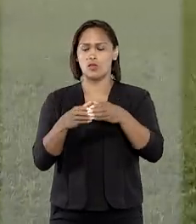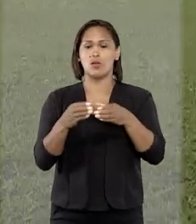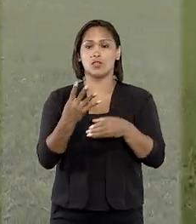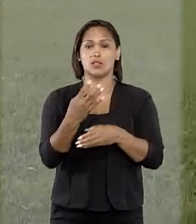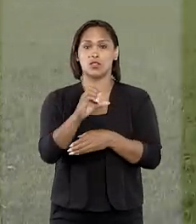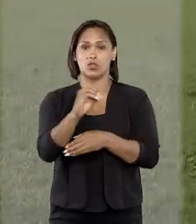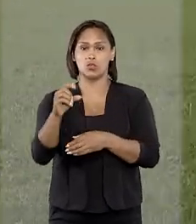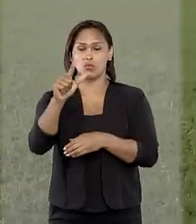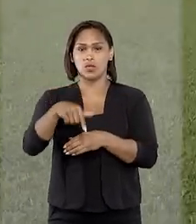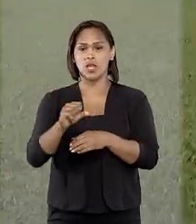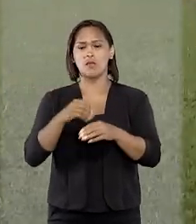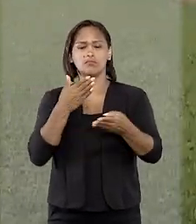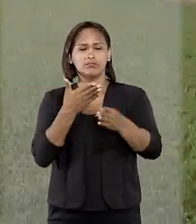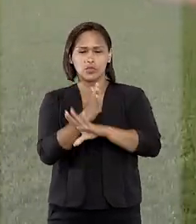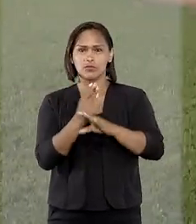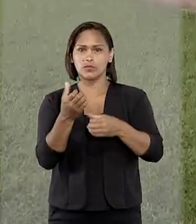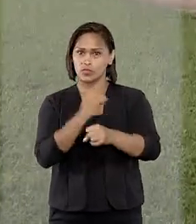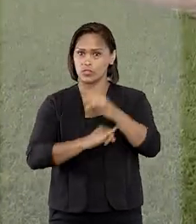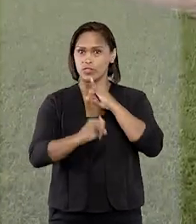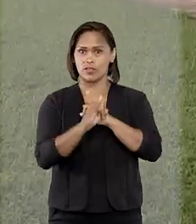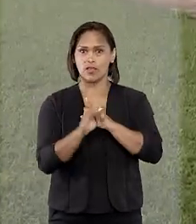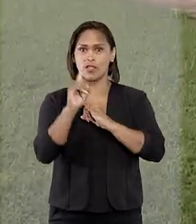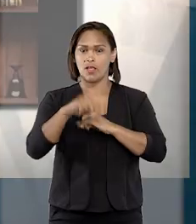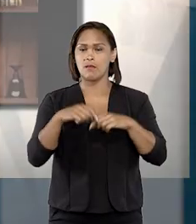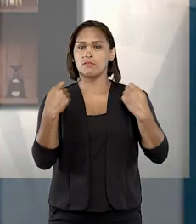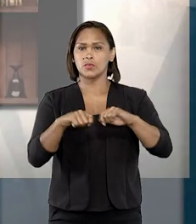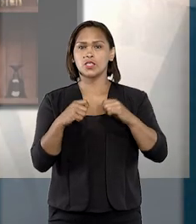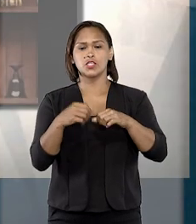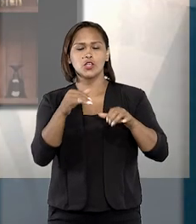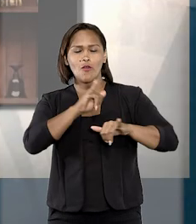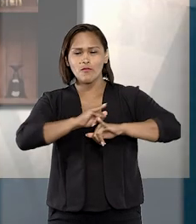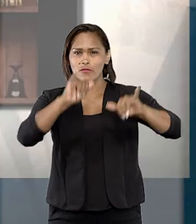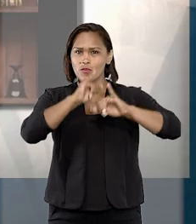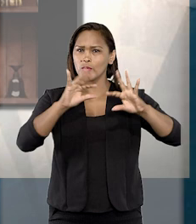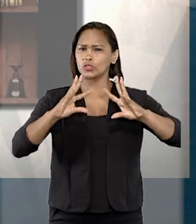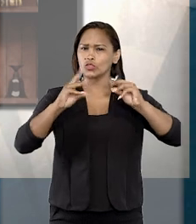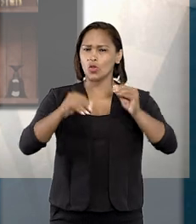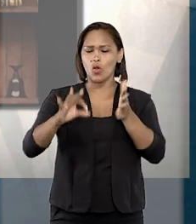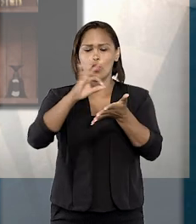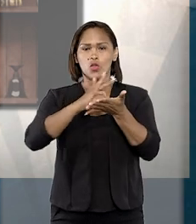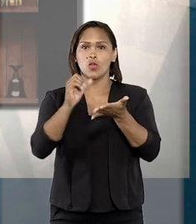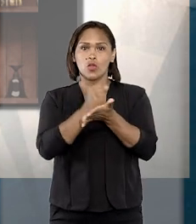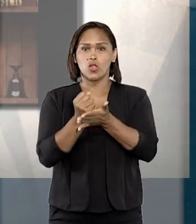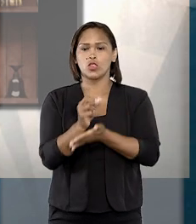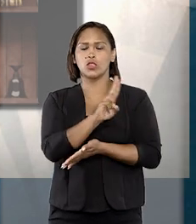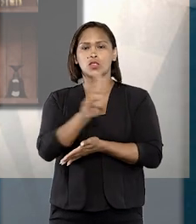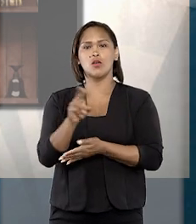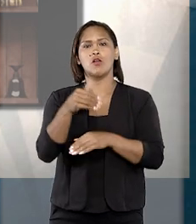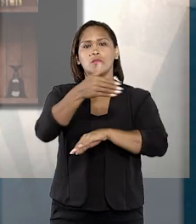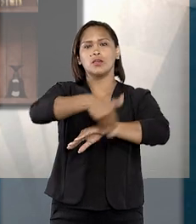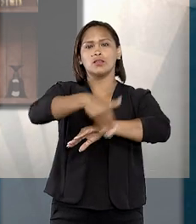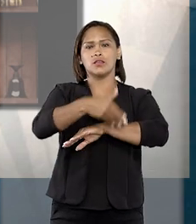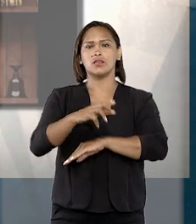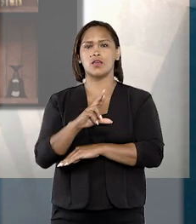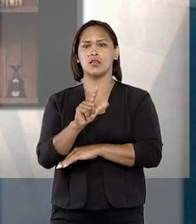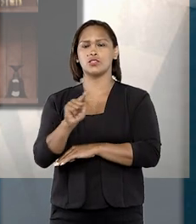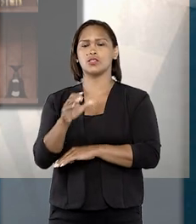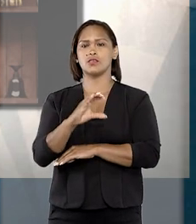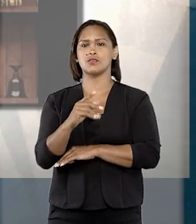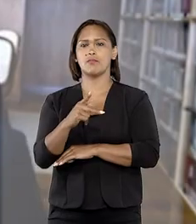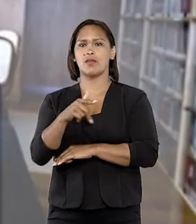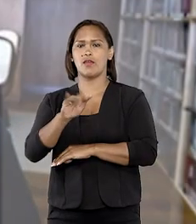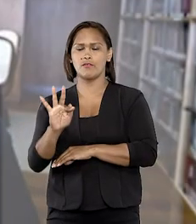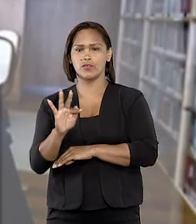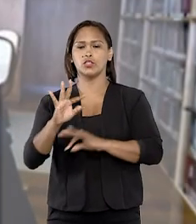STJ decidiram que os provedores de acesso à internet devem fornecer os dados cadastrais como nome, endereço, RG e